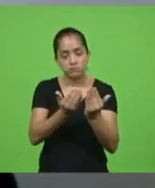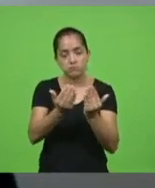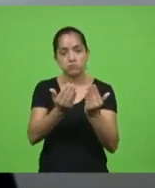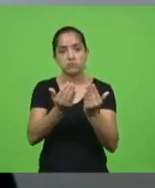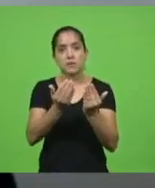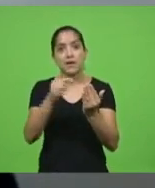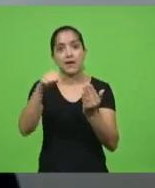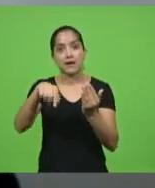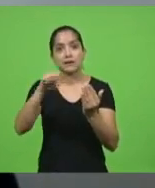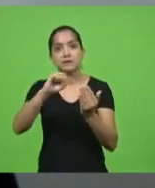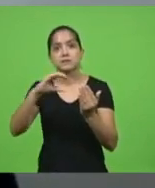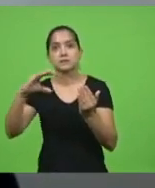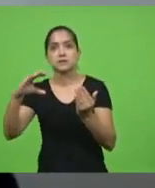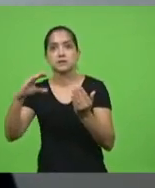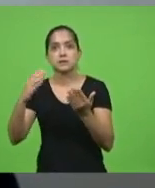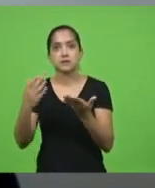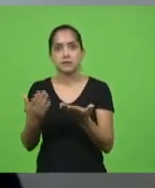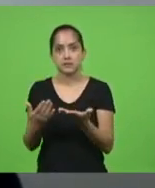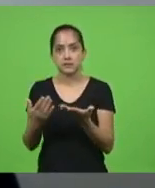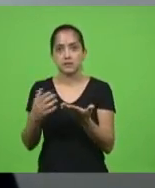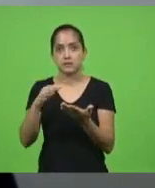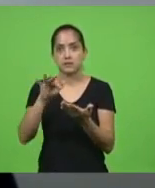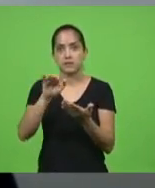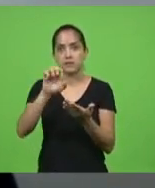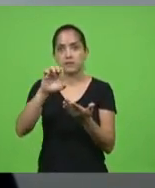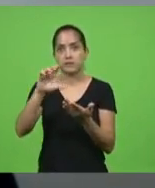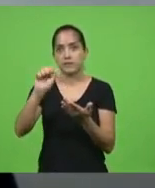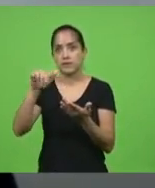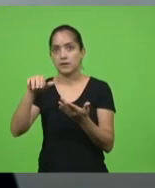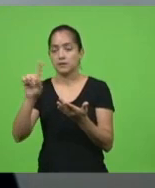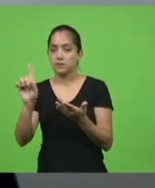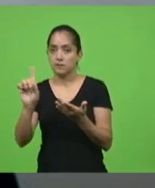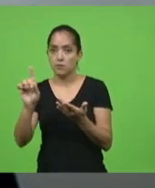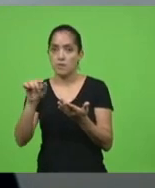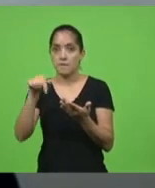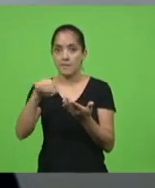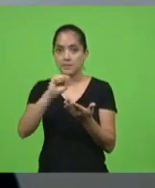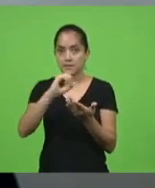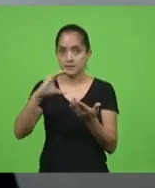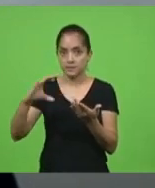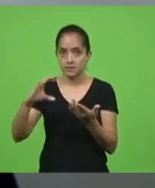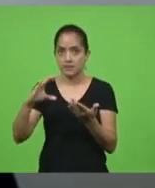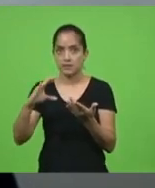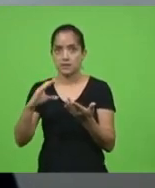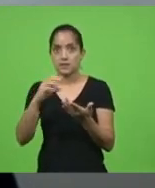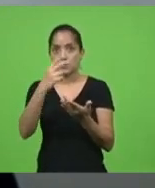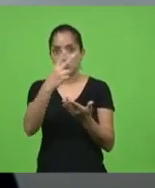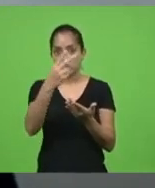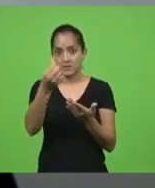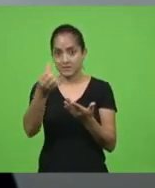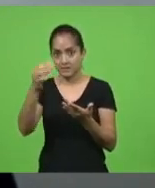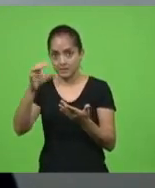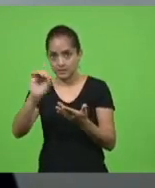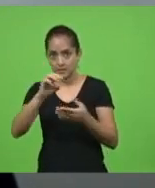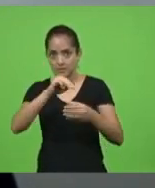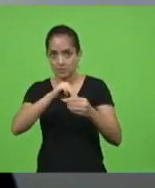Catarina então não a FECAM mas Santa Catarina através desses 260 municípios